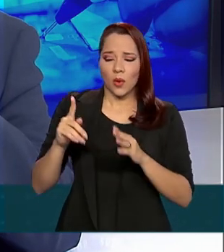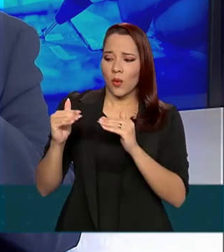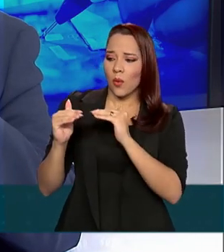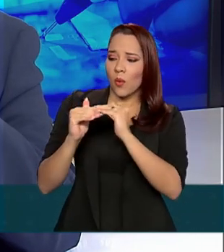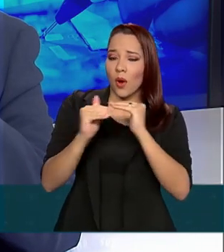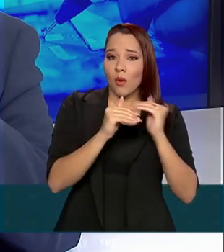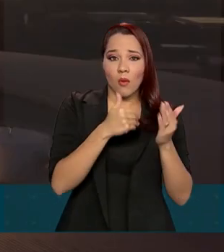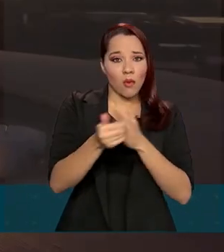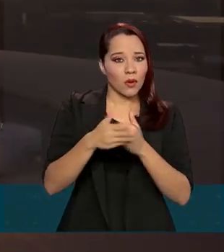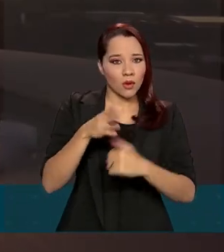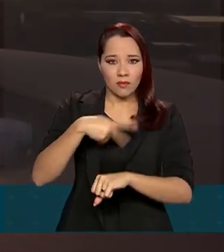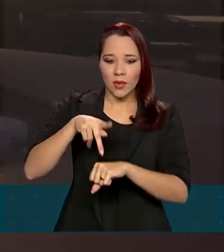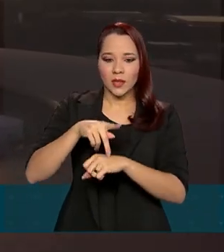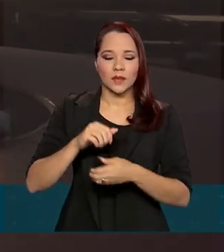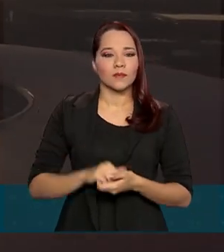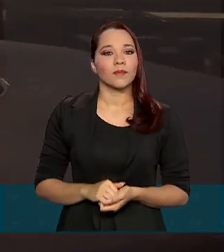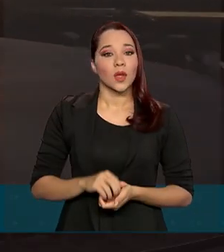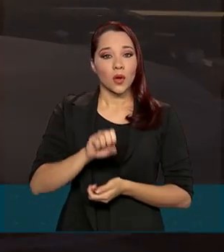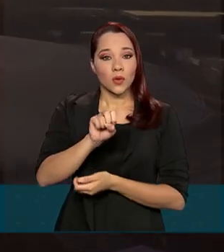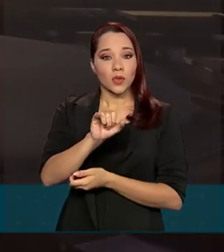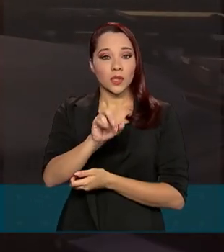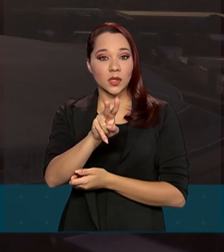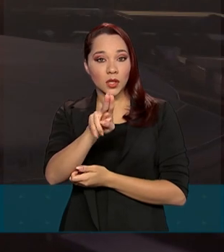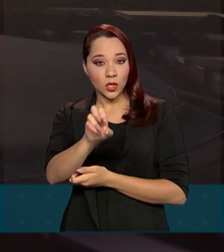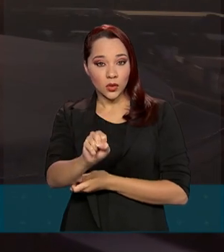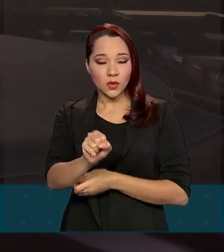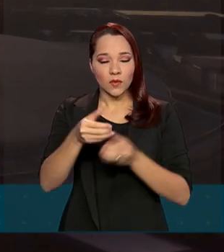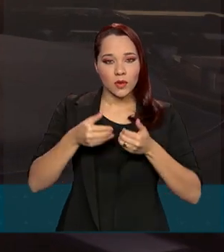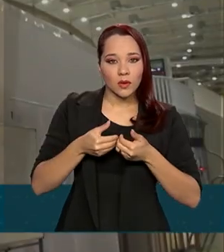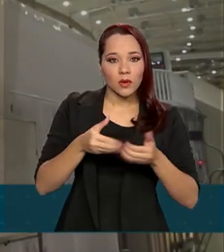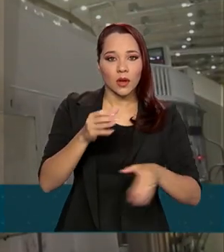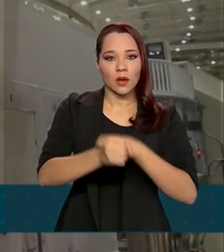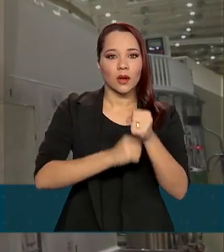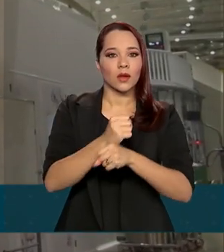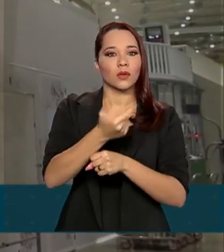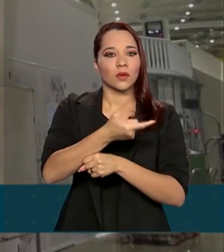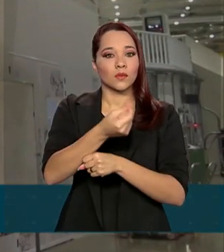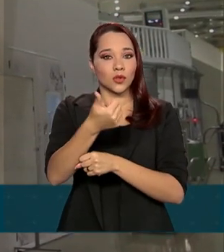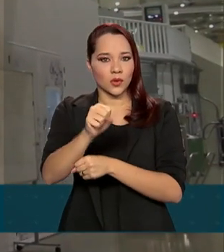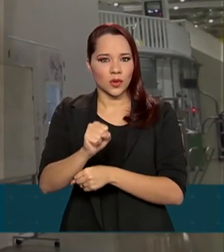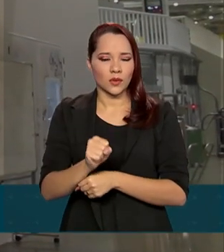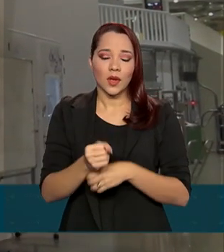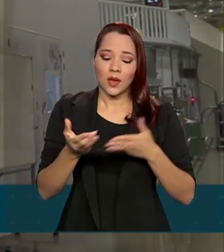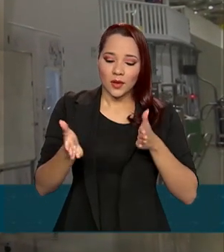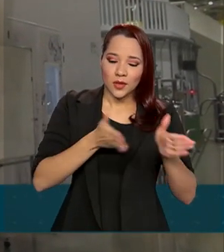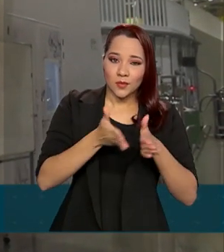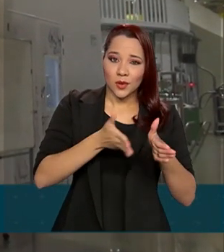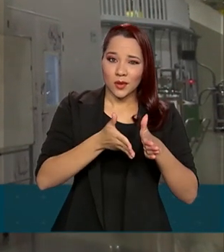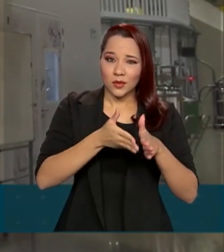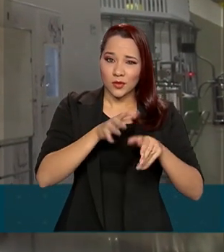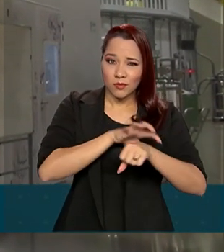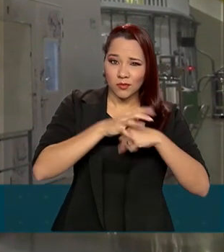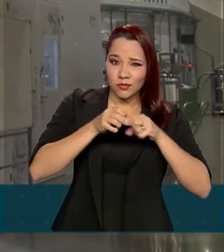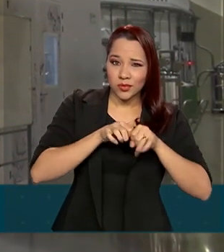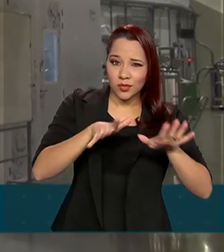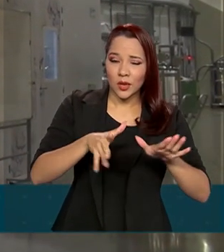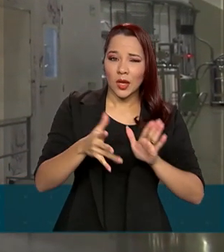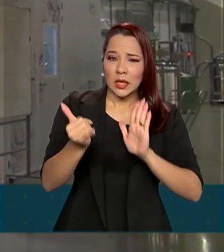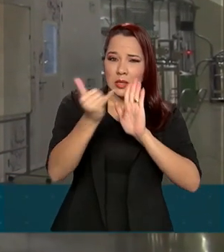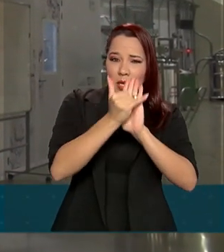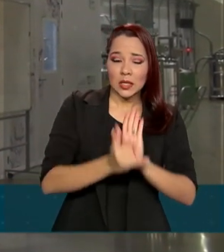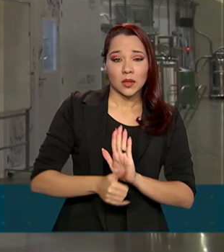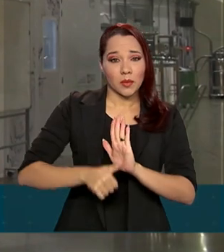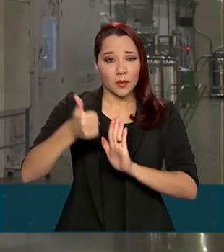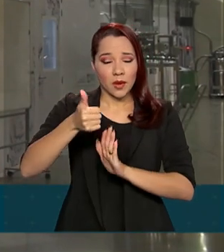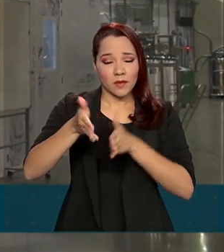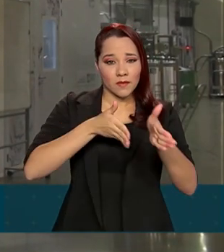igual com qualquer país. O Sirius foi inaugurado em 2018. Com a pandemia, o cronograma de instalação da primeira